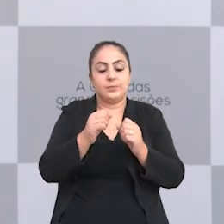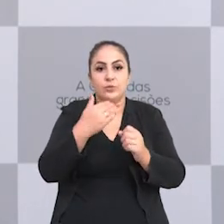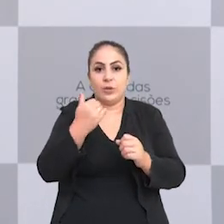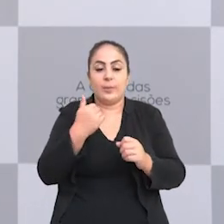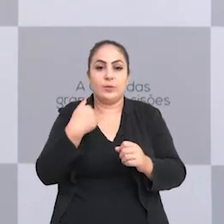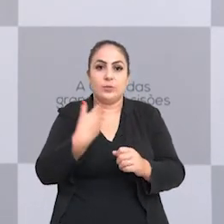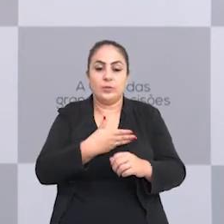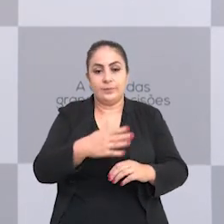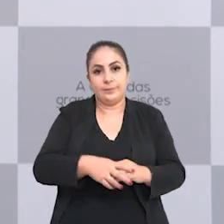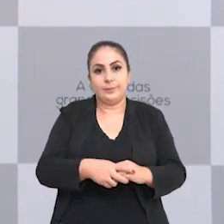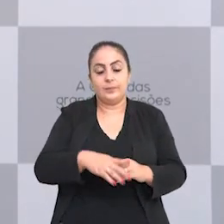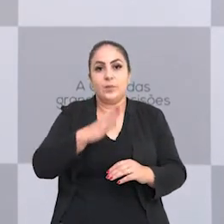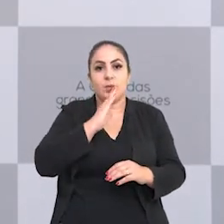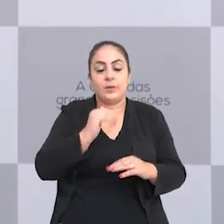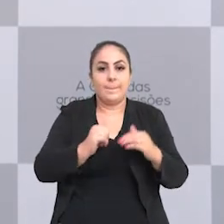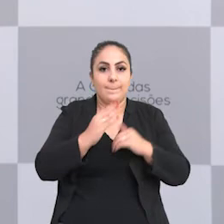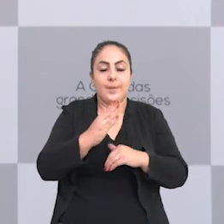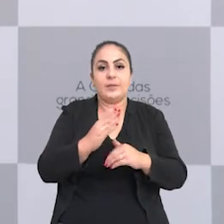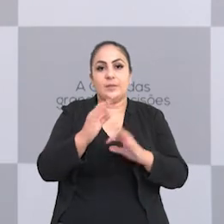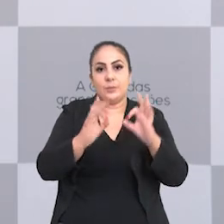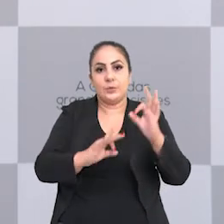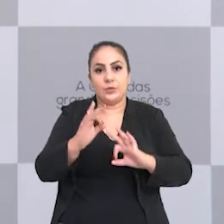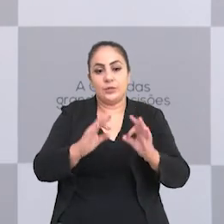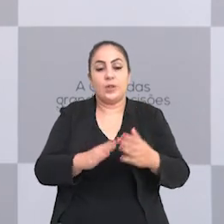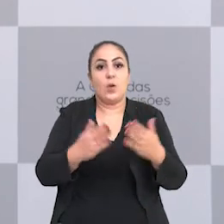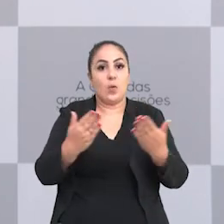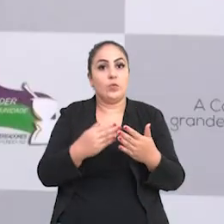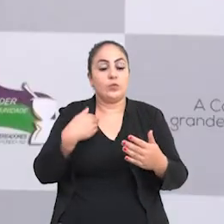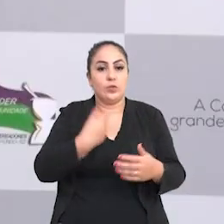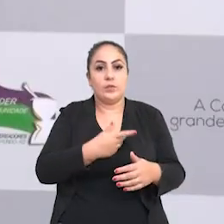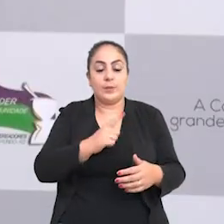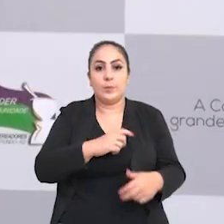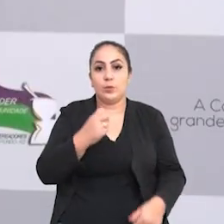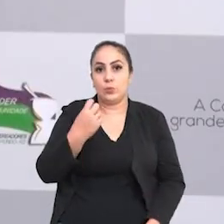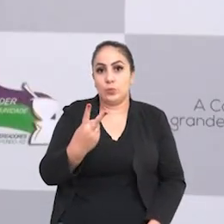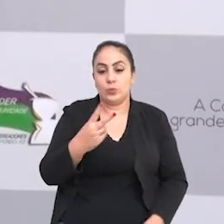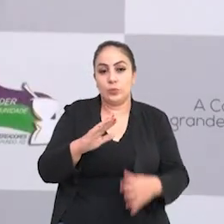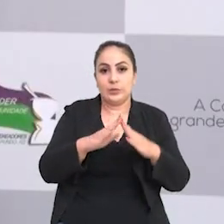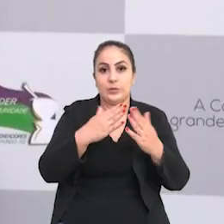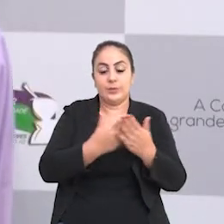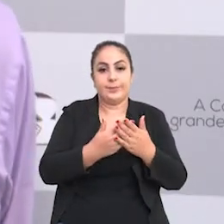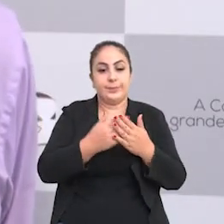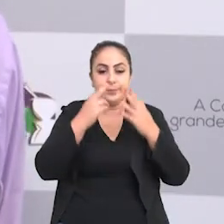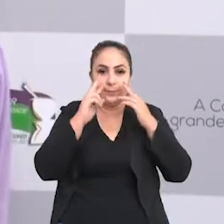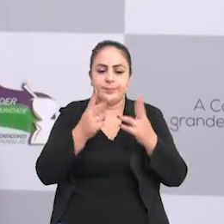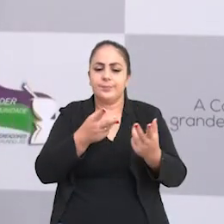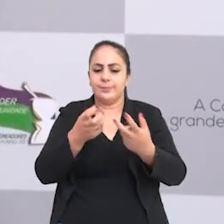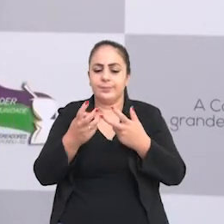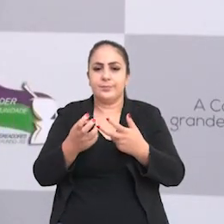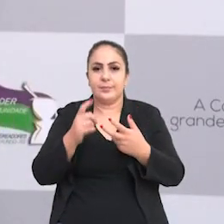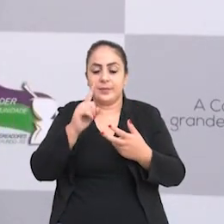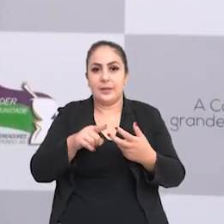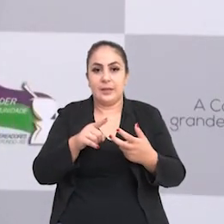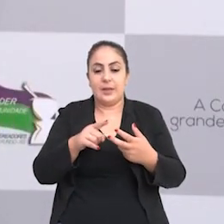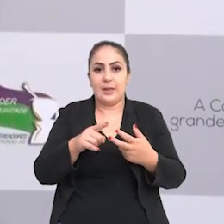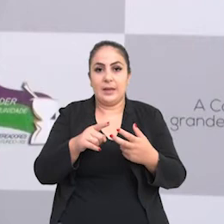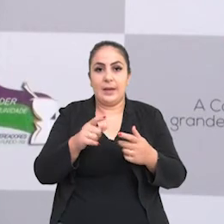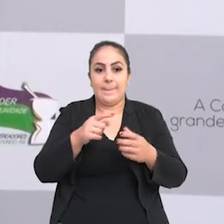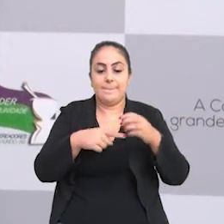nos procuraram, né, para conhecer mais sobre o projeto. Hoje nós temos duas escolas que apontamos como